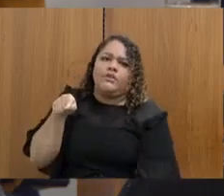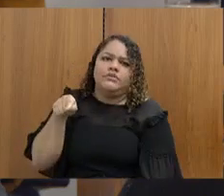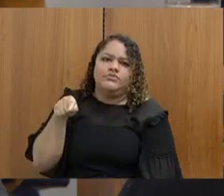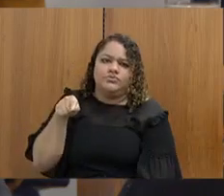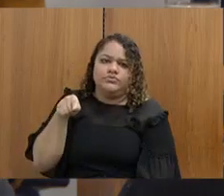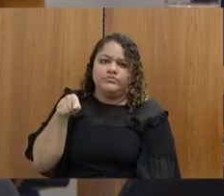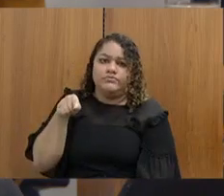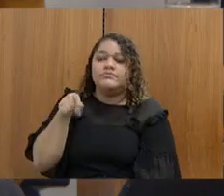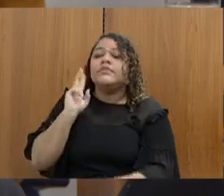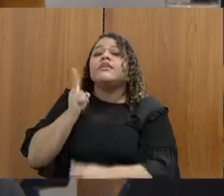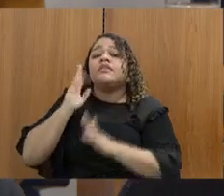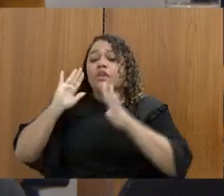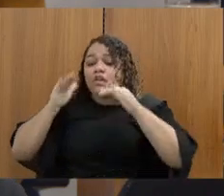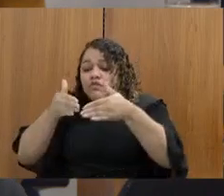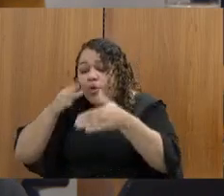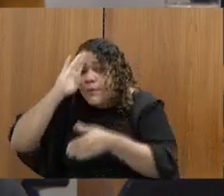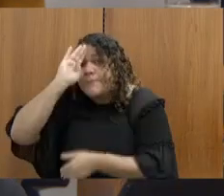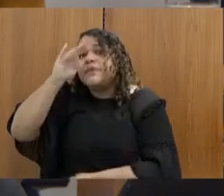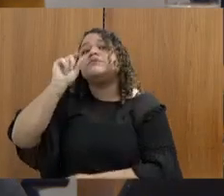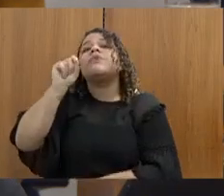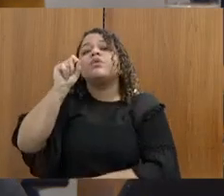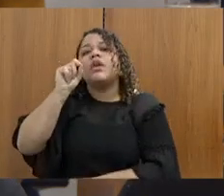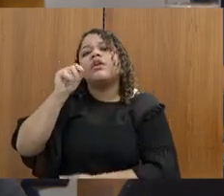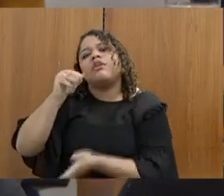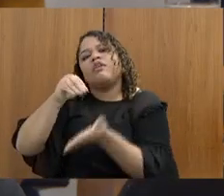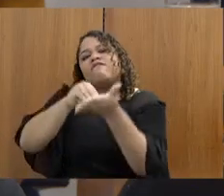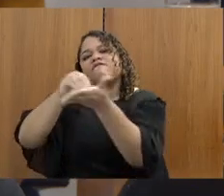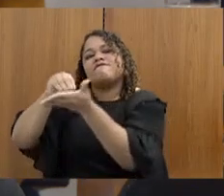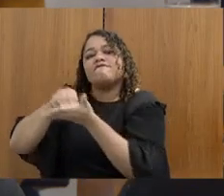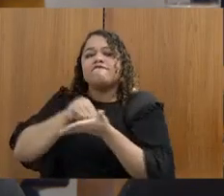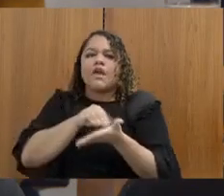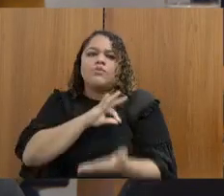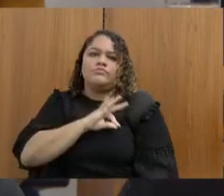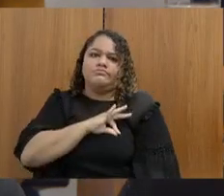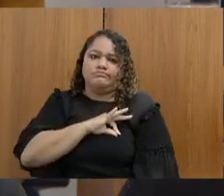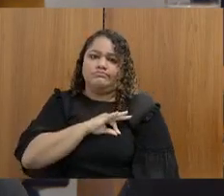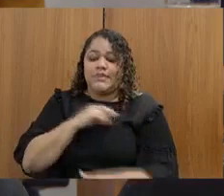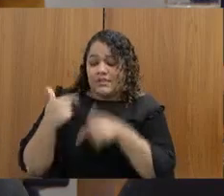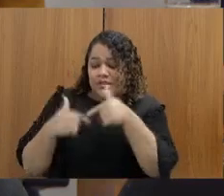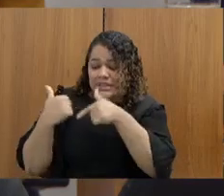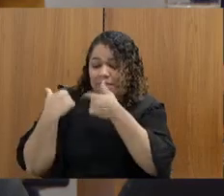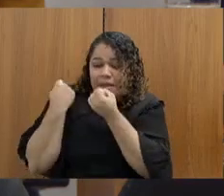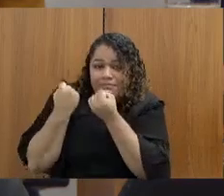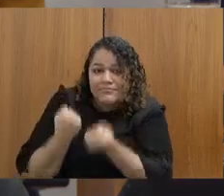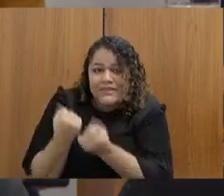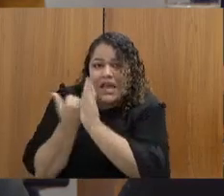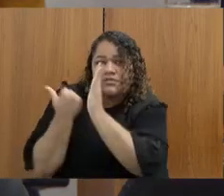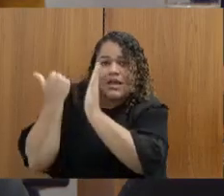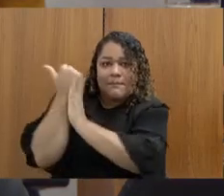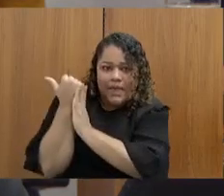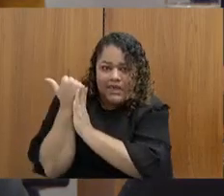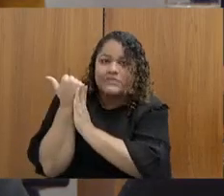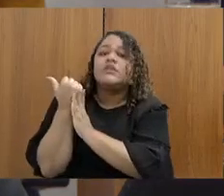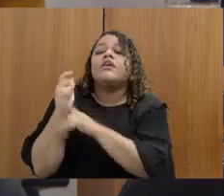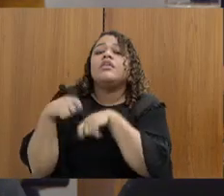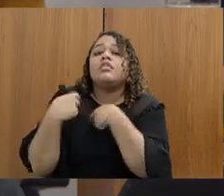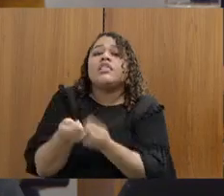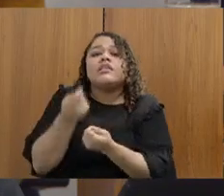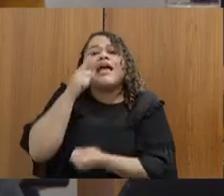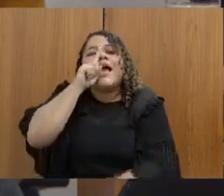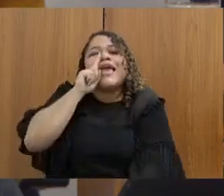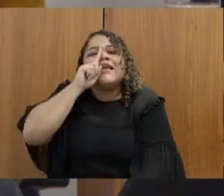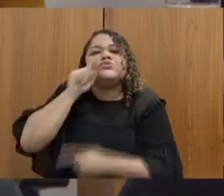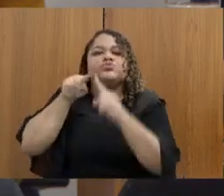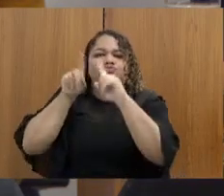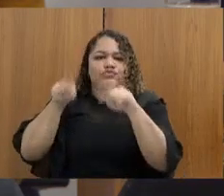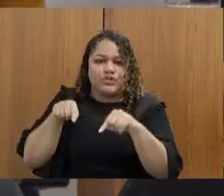Assembleia Fiscaliza é a falta de efetivo, sobrecarga de trabalho, colocando em risco os servidores e, com isso, o